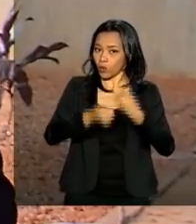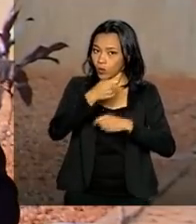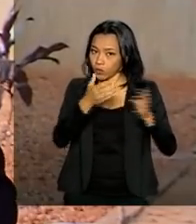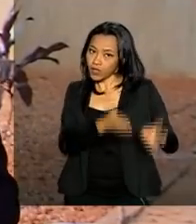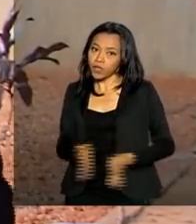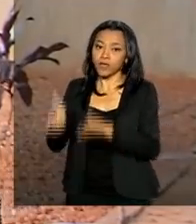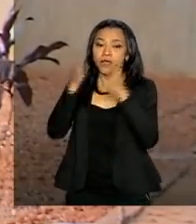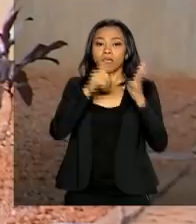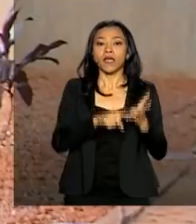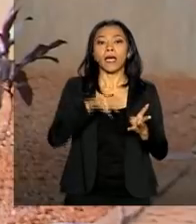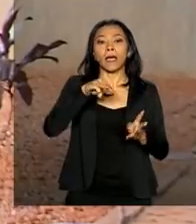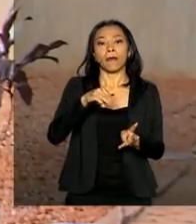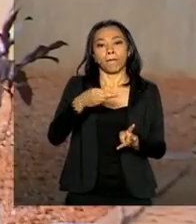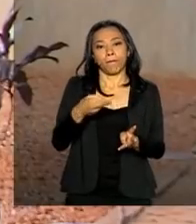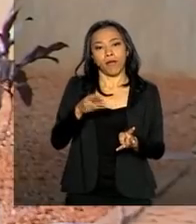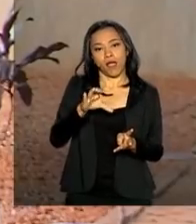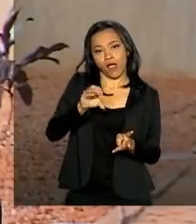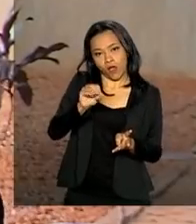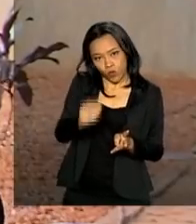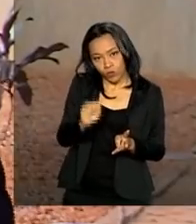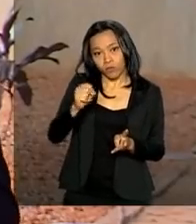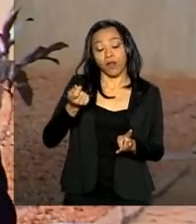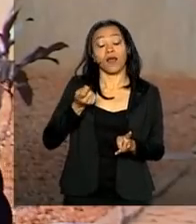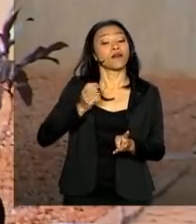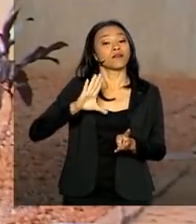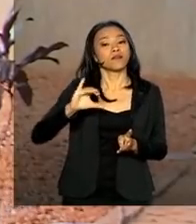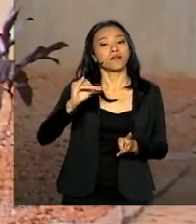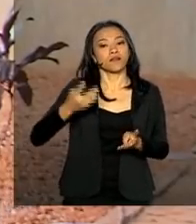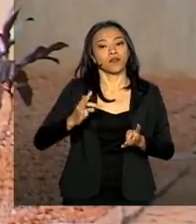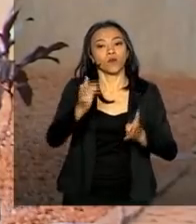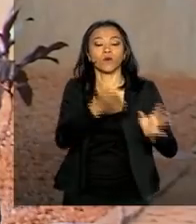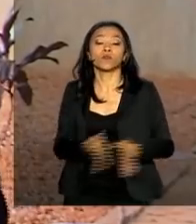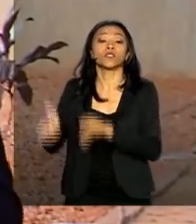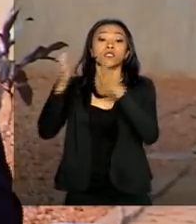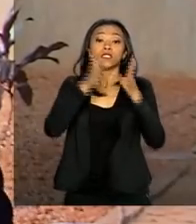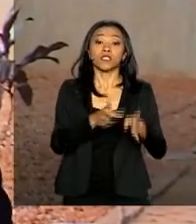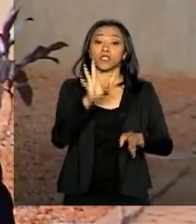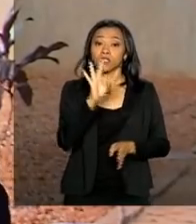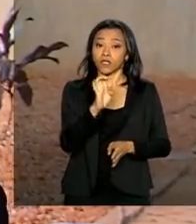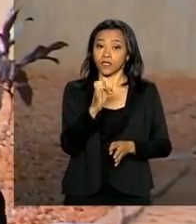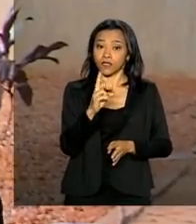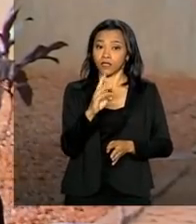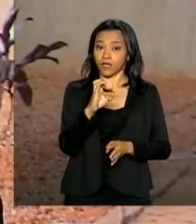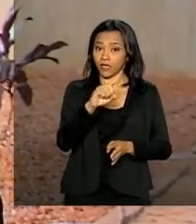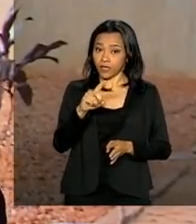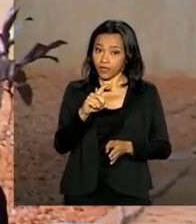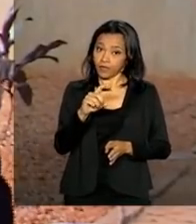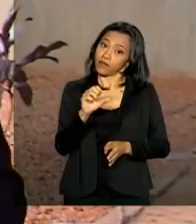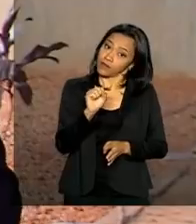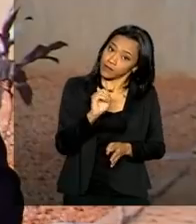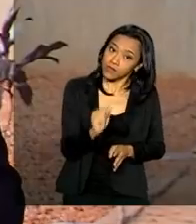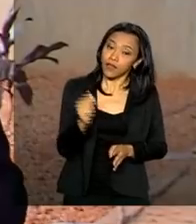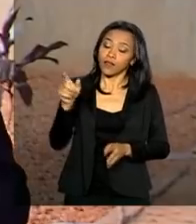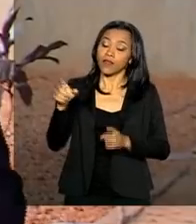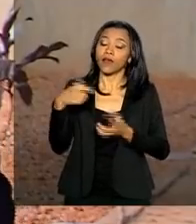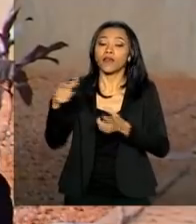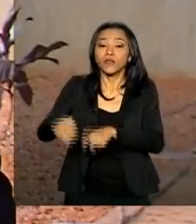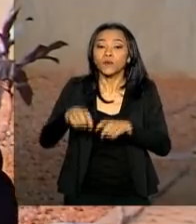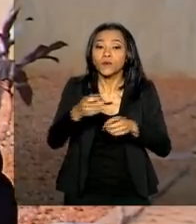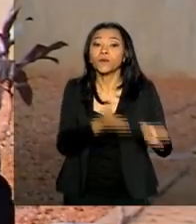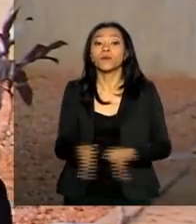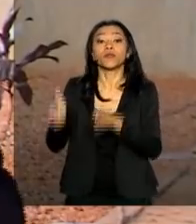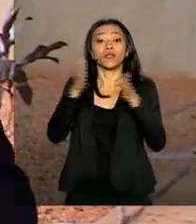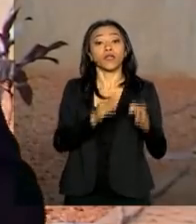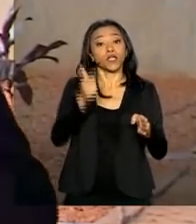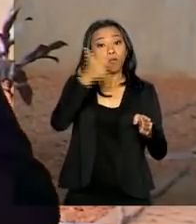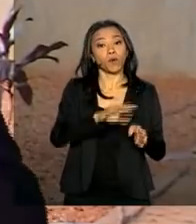Pontes, para a Ciência e Tecnologia, Tereza Cristina, Agricultura, e o general Augusto Heleno, para o Gabinete de